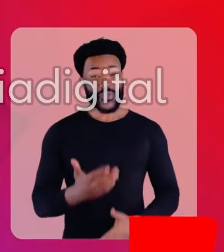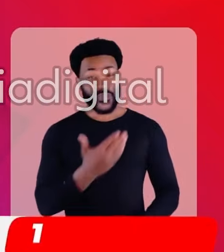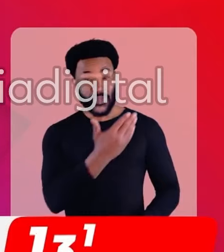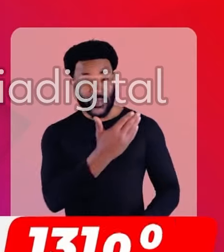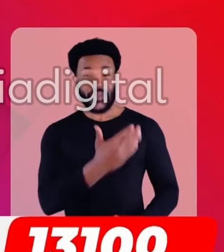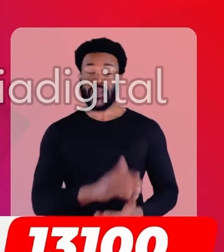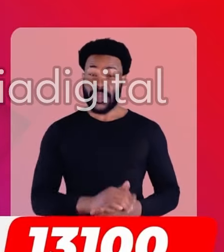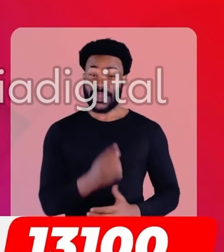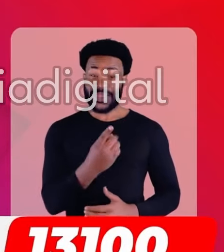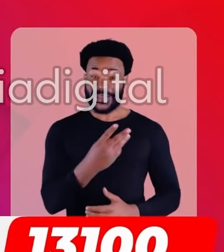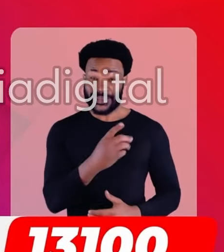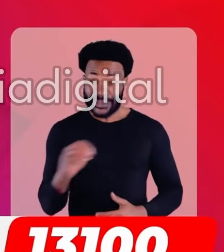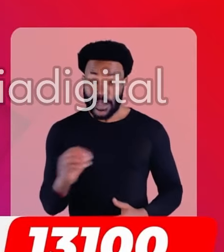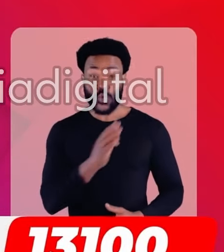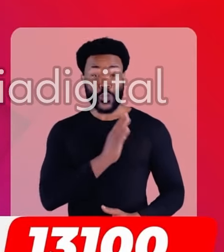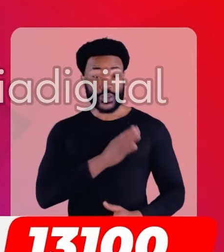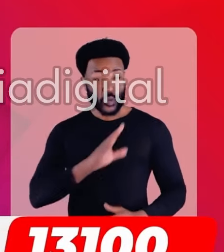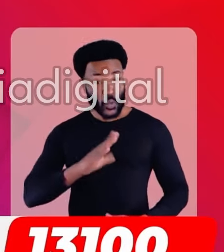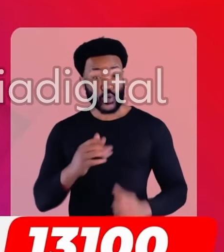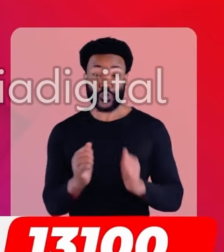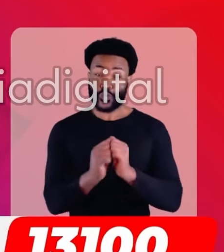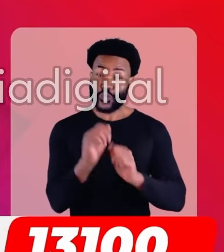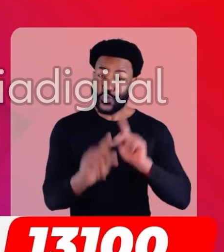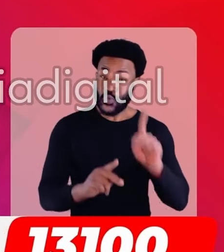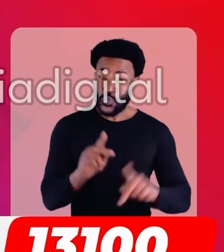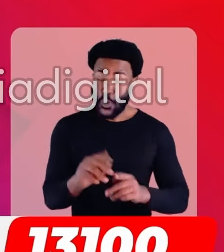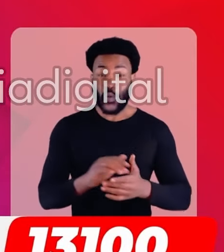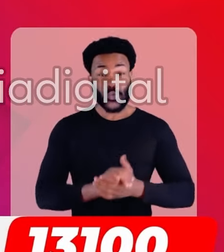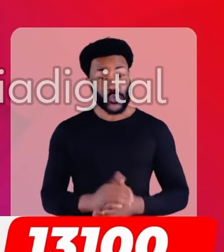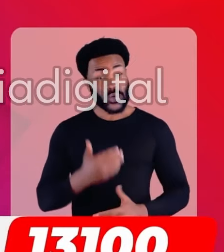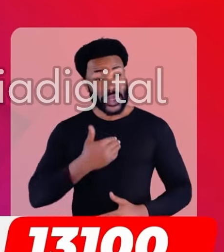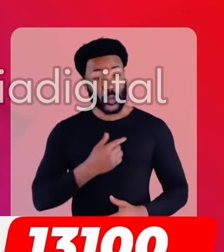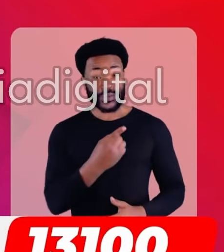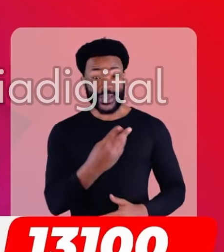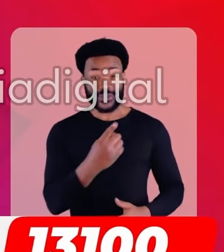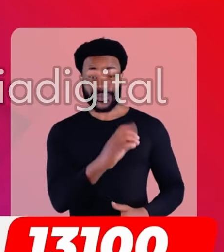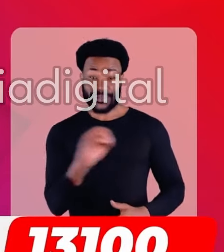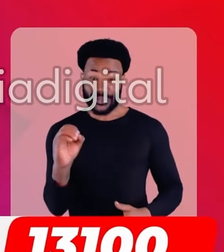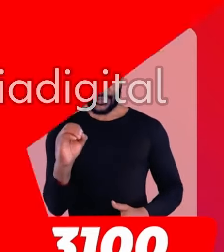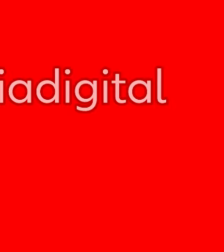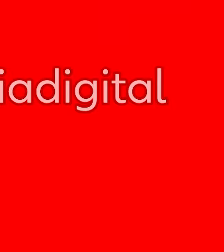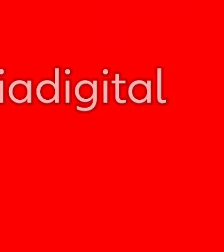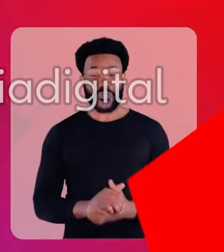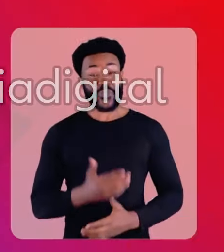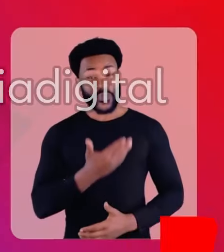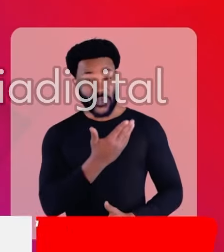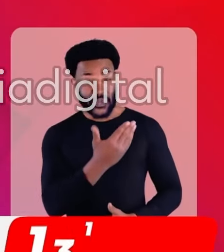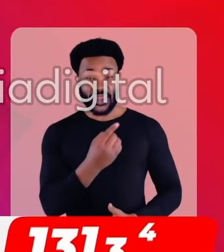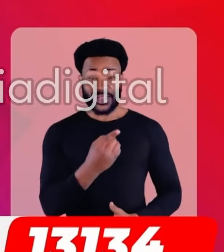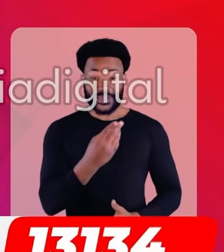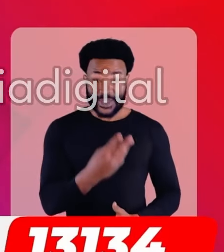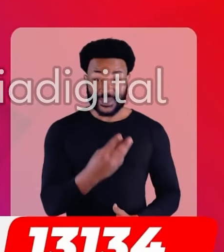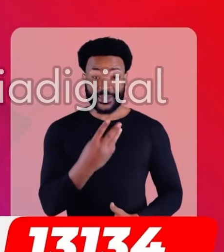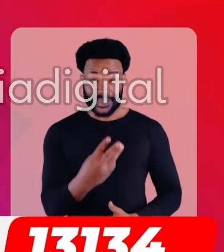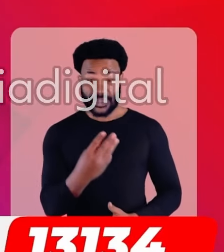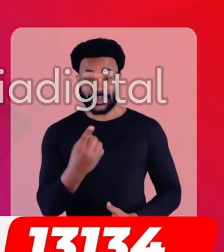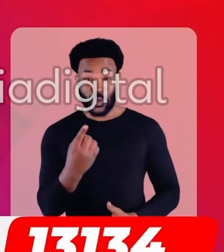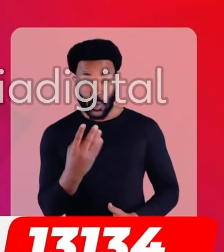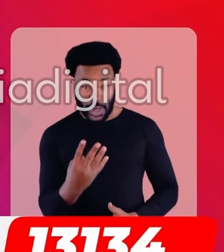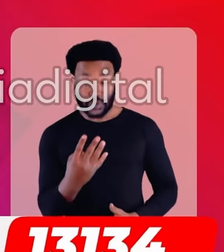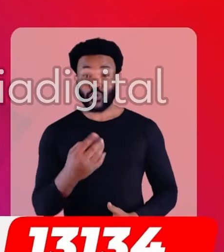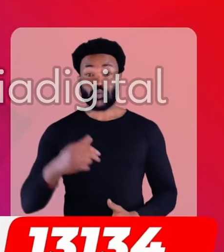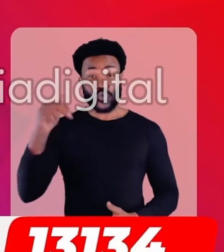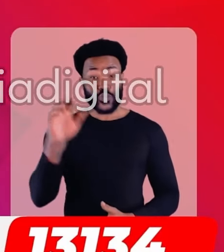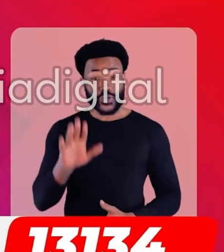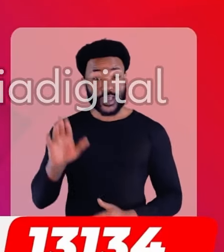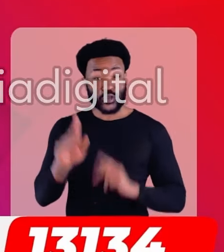José Américo, 13100. Coração Guerreiro sempre ao lado do povo. José Américo, 13100. Raimundo, 13134.